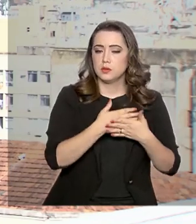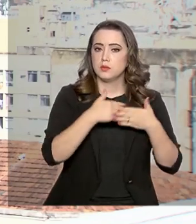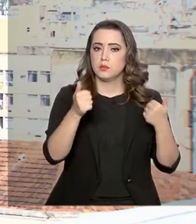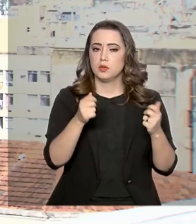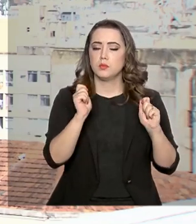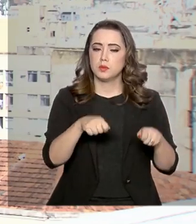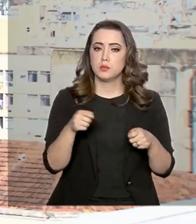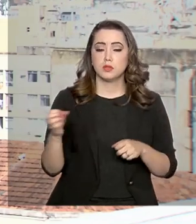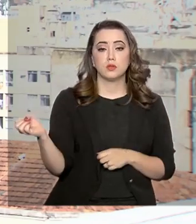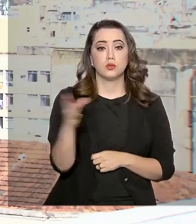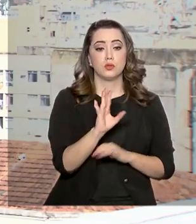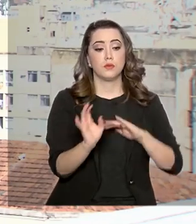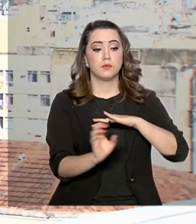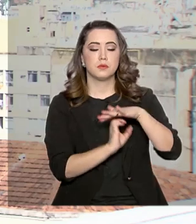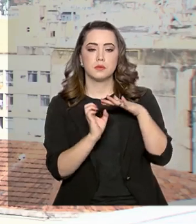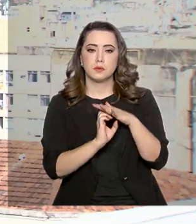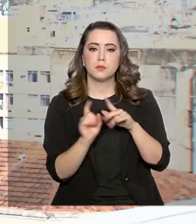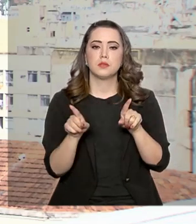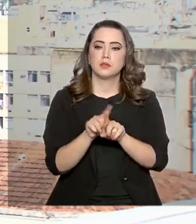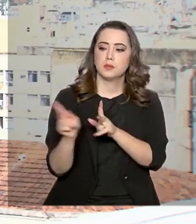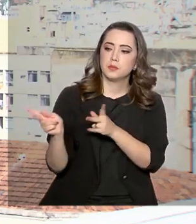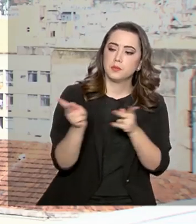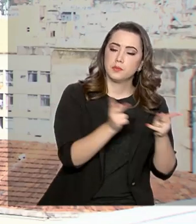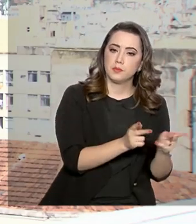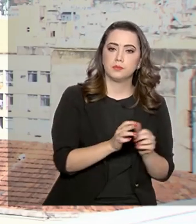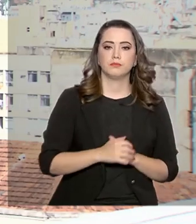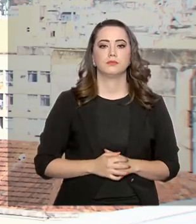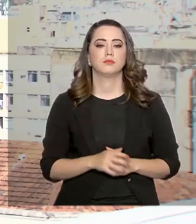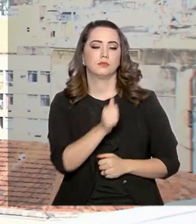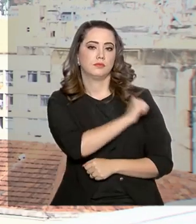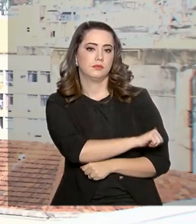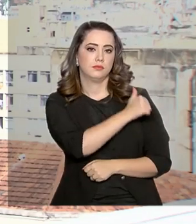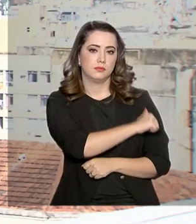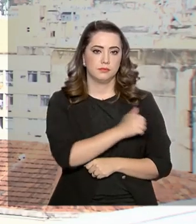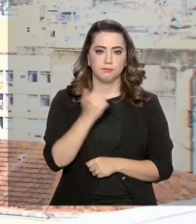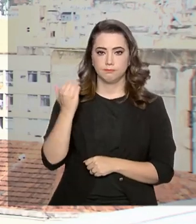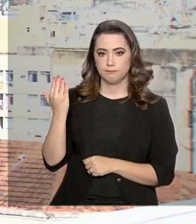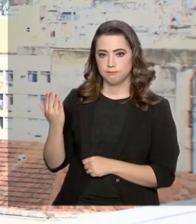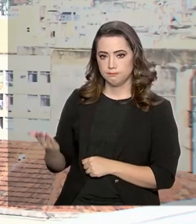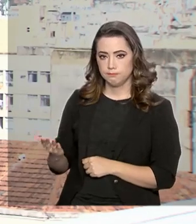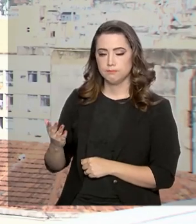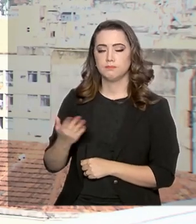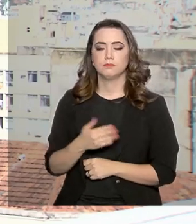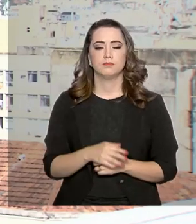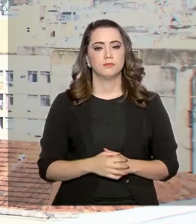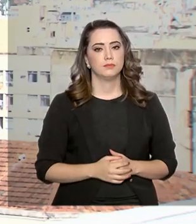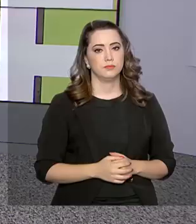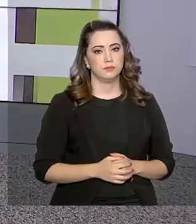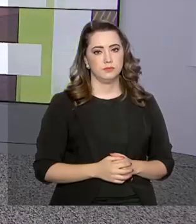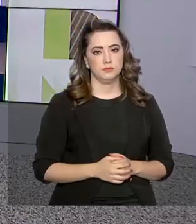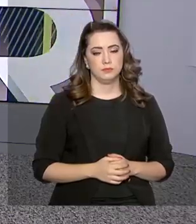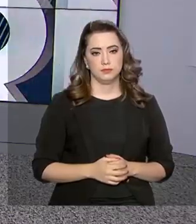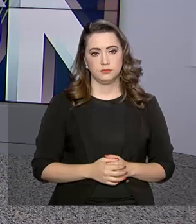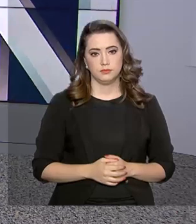chegada de novas companhias e visitantes. Do Rio de Janeiro, Alessandra Lago, para o governo agora.